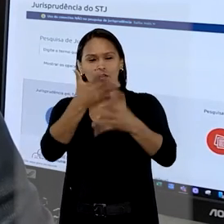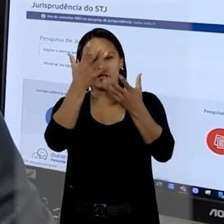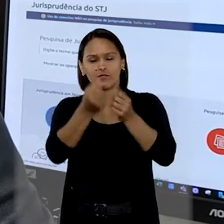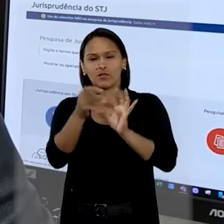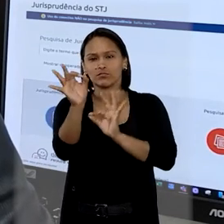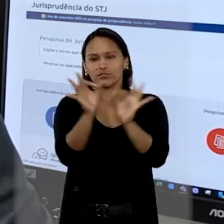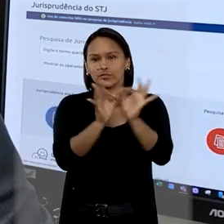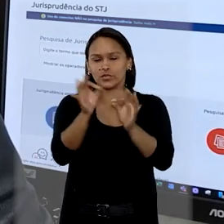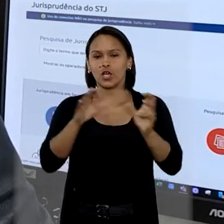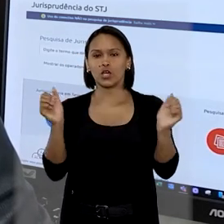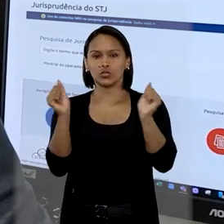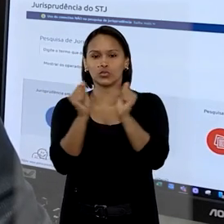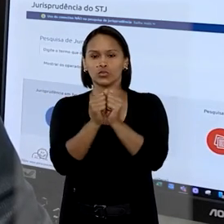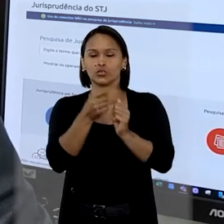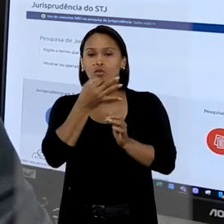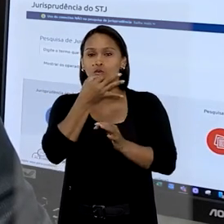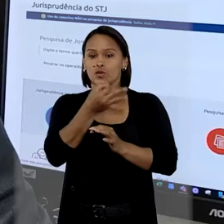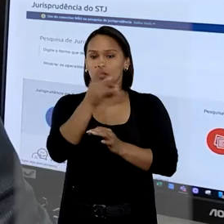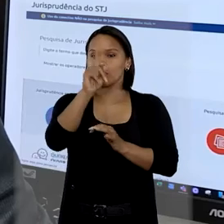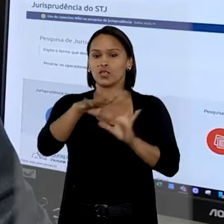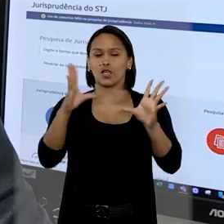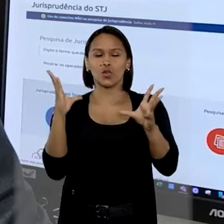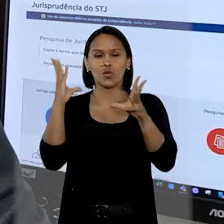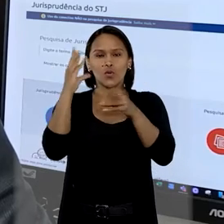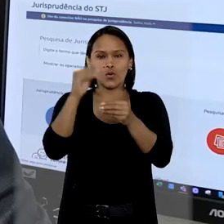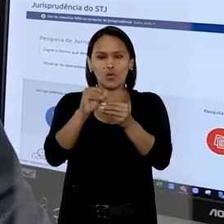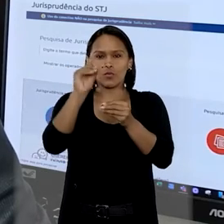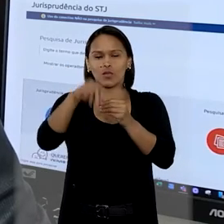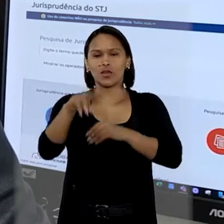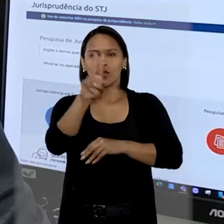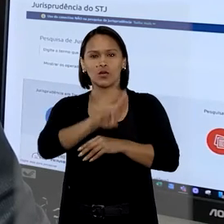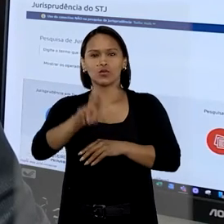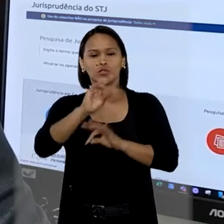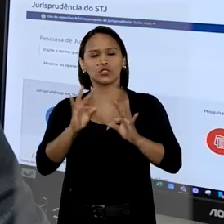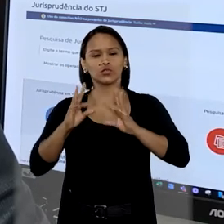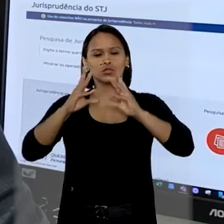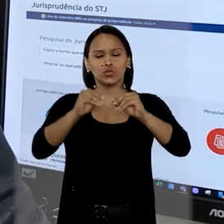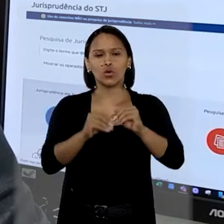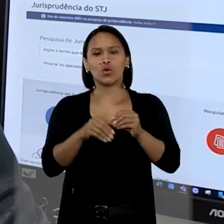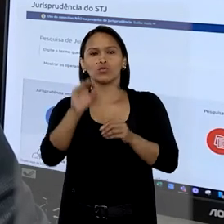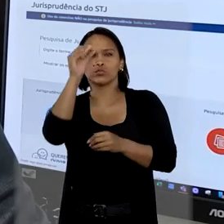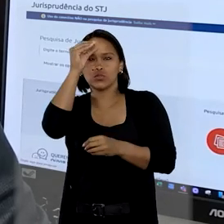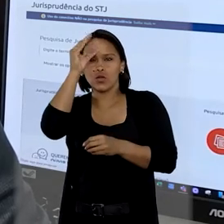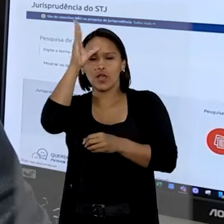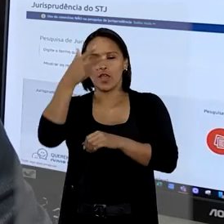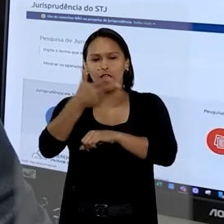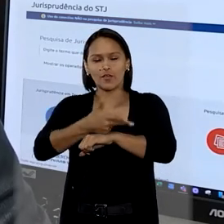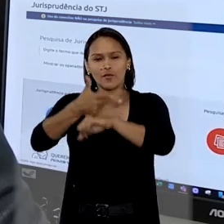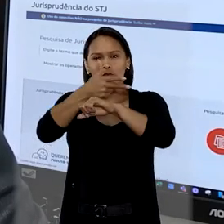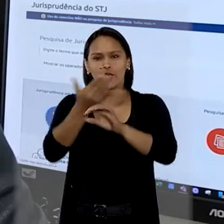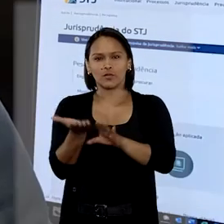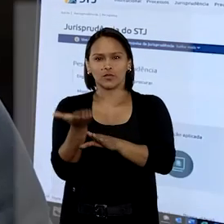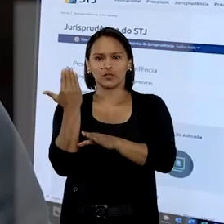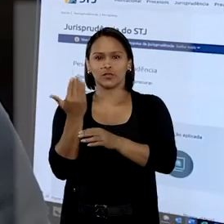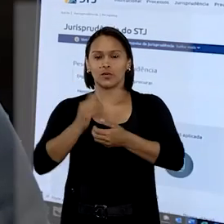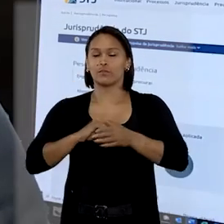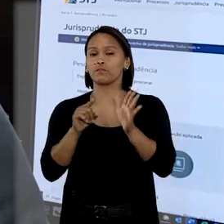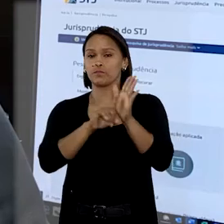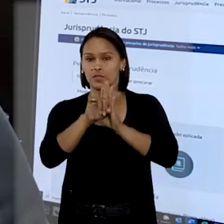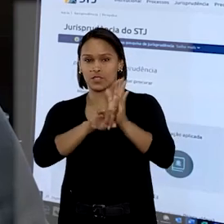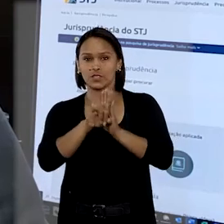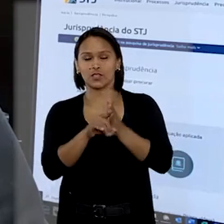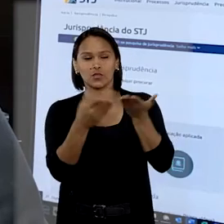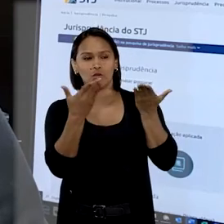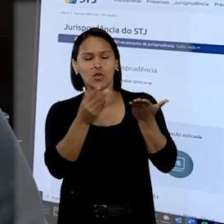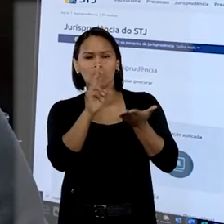vamos elaborar juntos um critério de pesquisa completo, utilizando todos esses conhecimentos que vimos nos vídeos anteriores. Pesquisador,